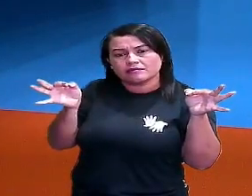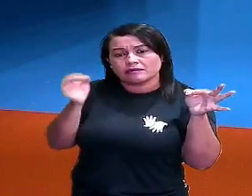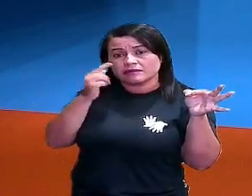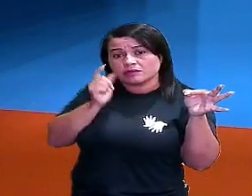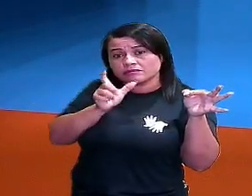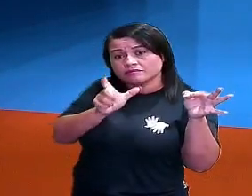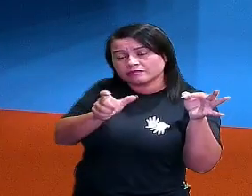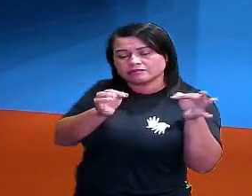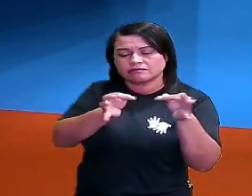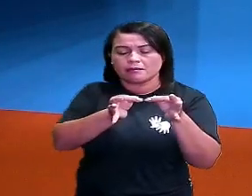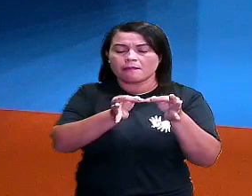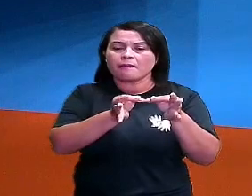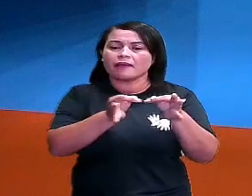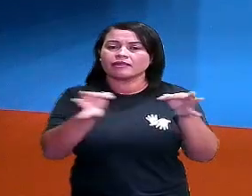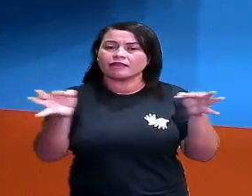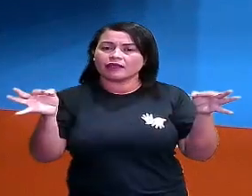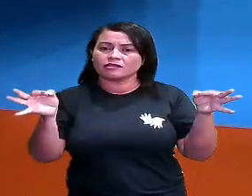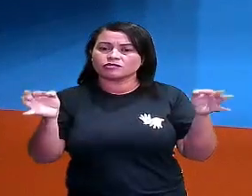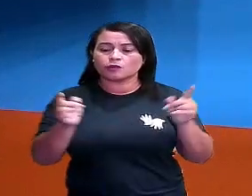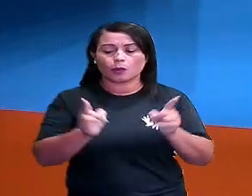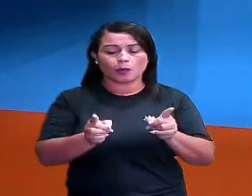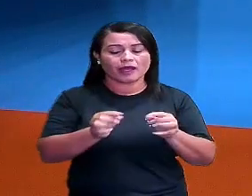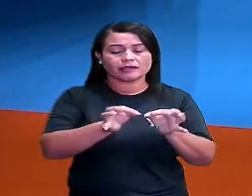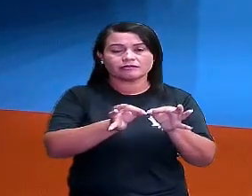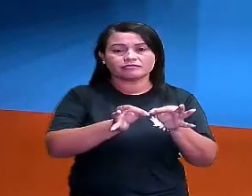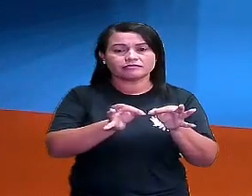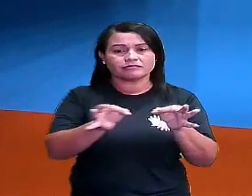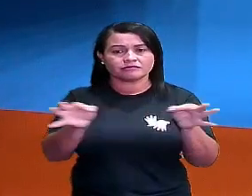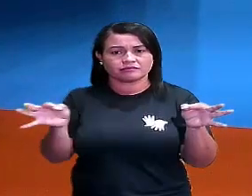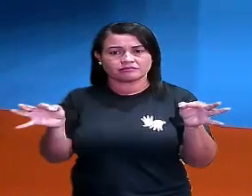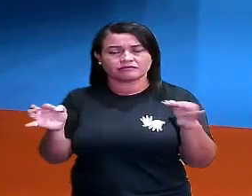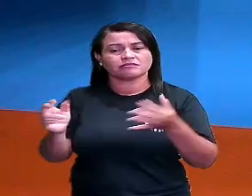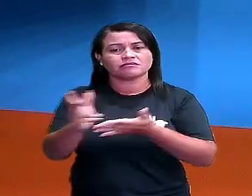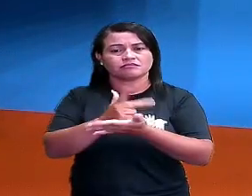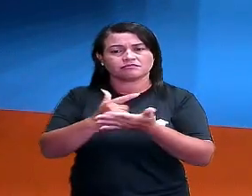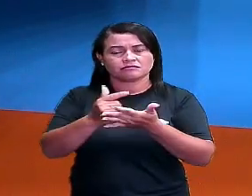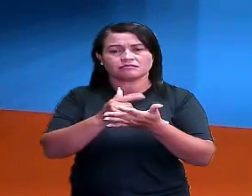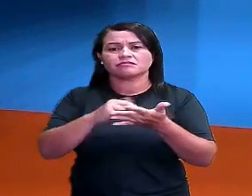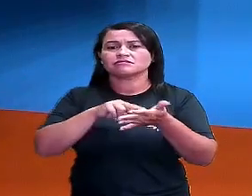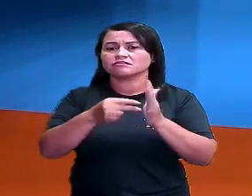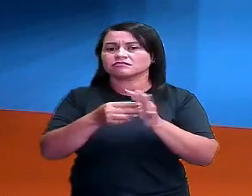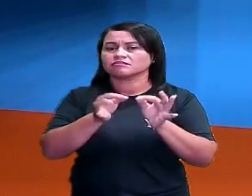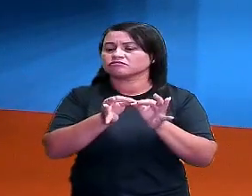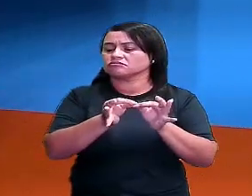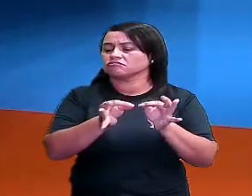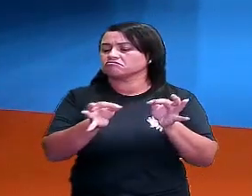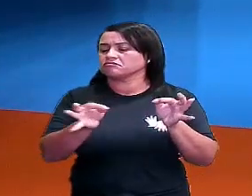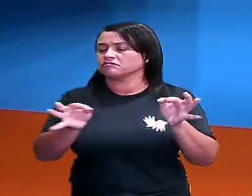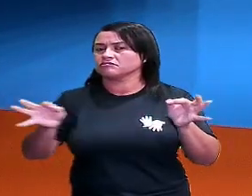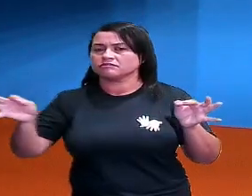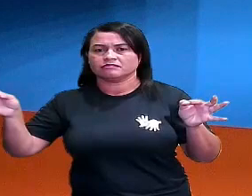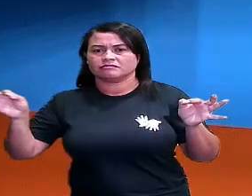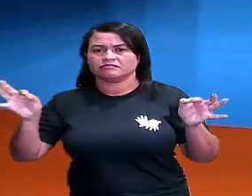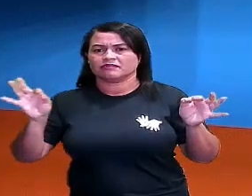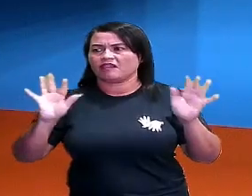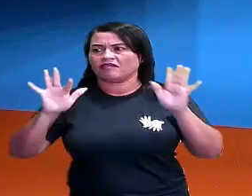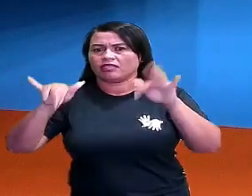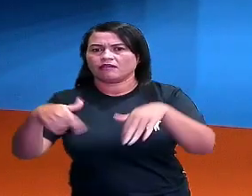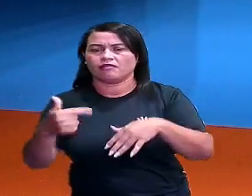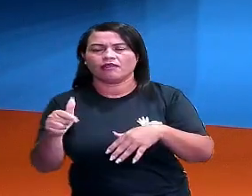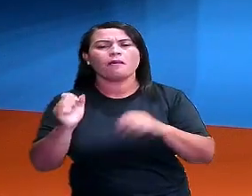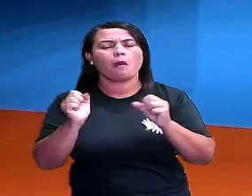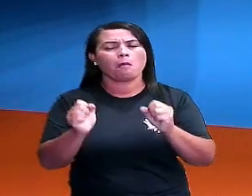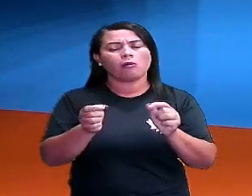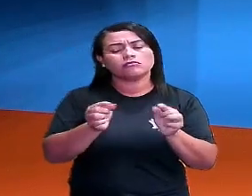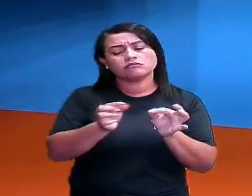de uma reta. Numa representação do desenho, eu fazendo o desenho, a reta é infinita. Mas eu posso limitar